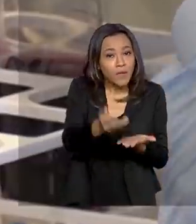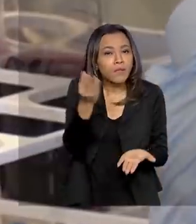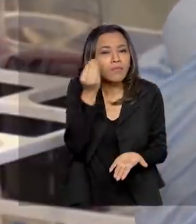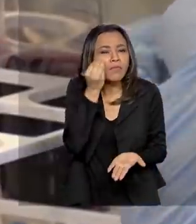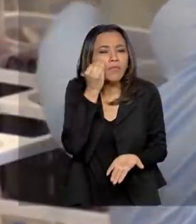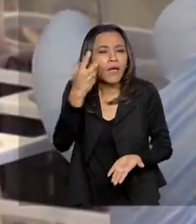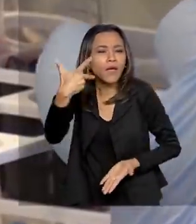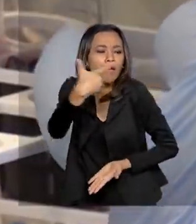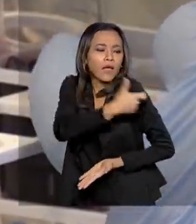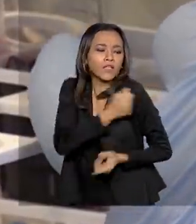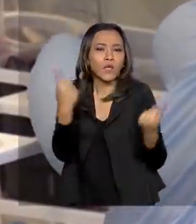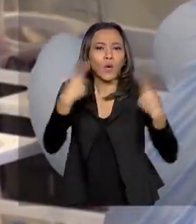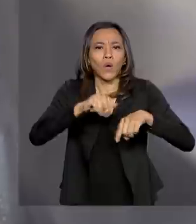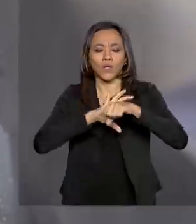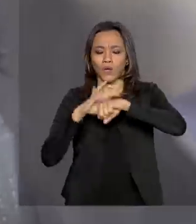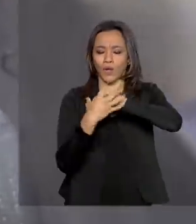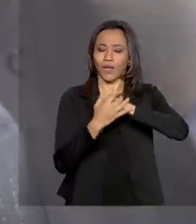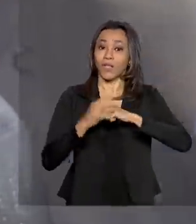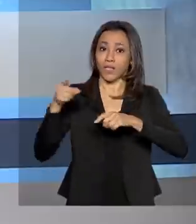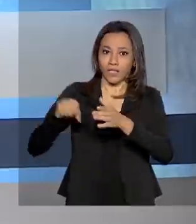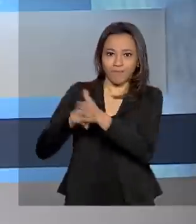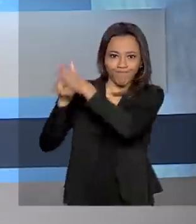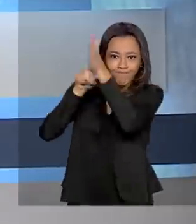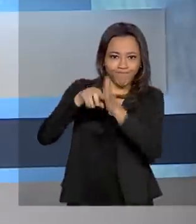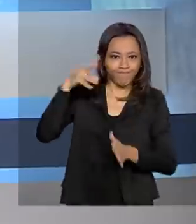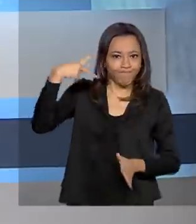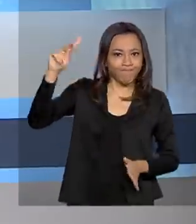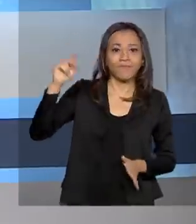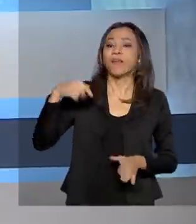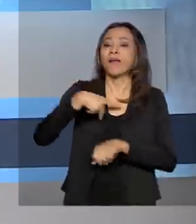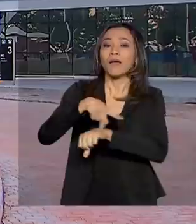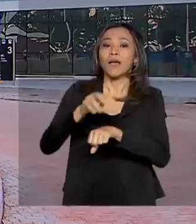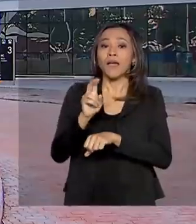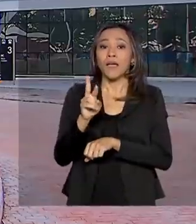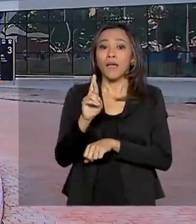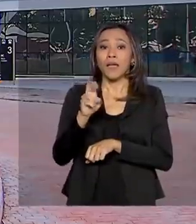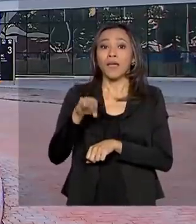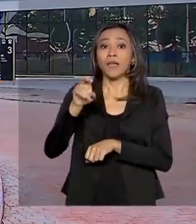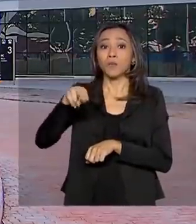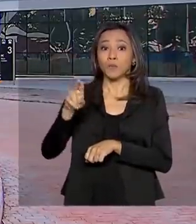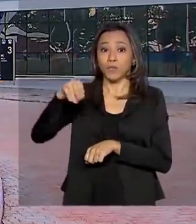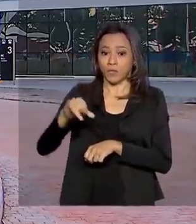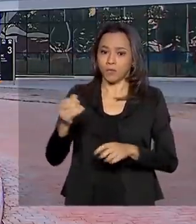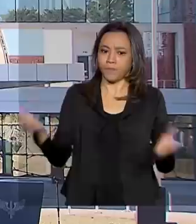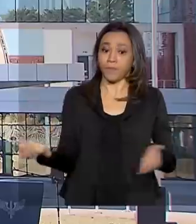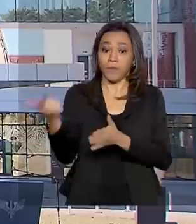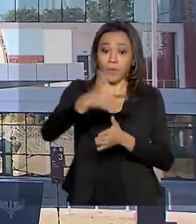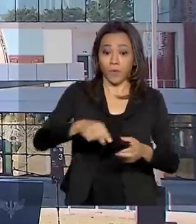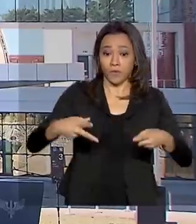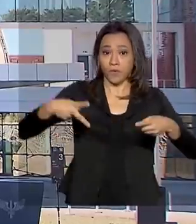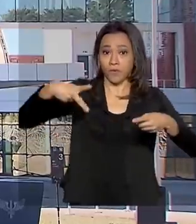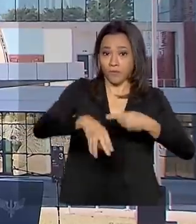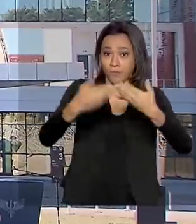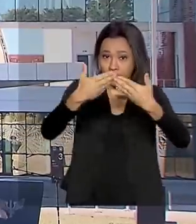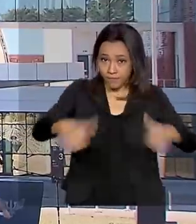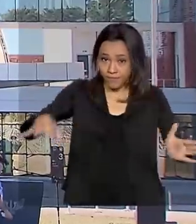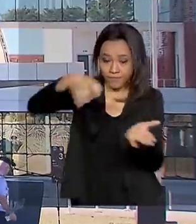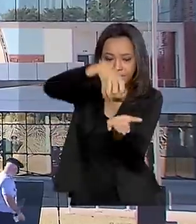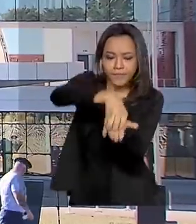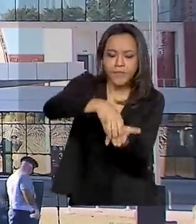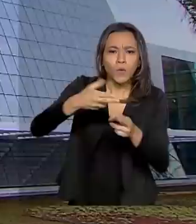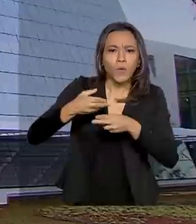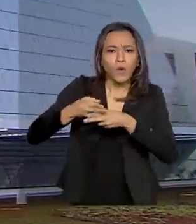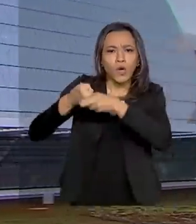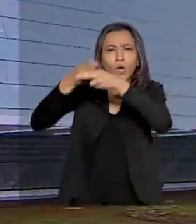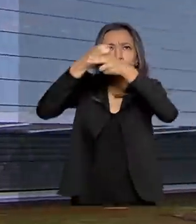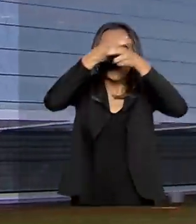o coronavírus desenvolvida pelo Reino Unido. E mais, inaugurado o Centro de Operações Espaciais responsável por controlar